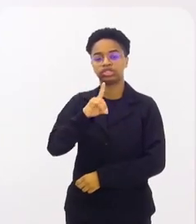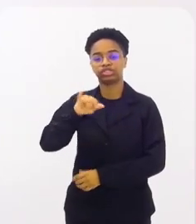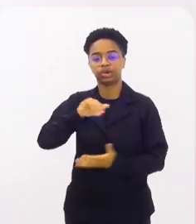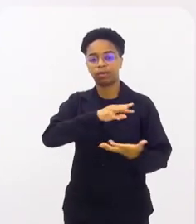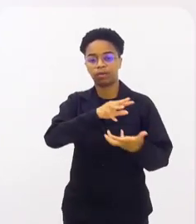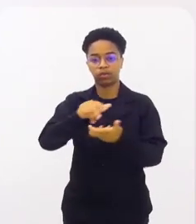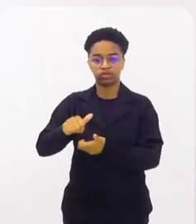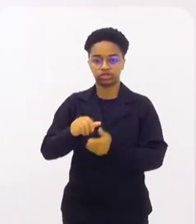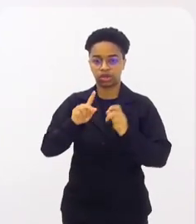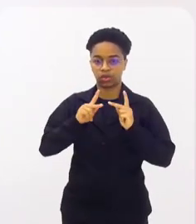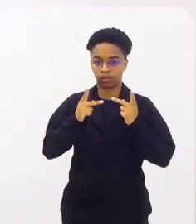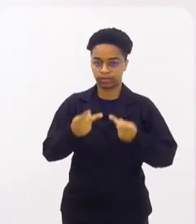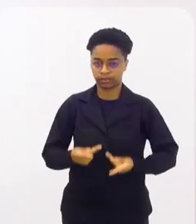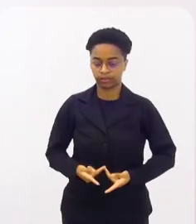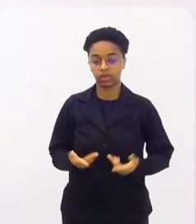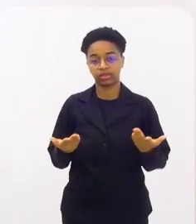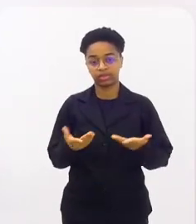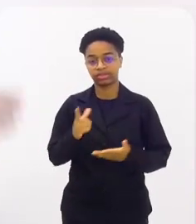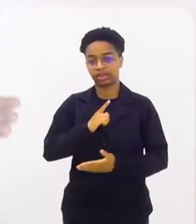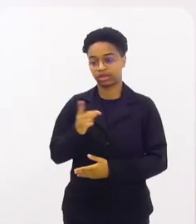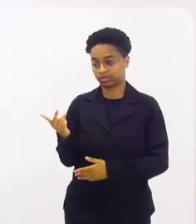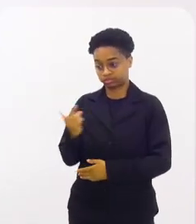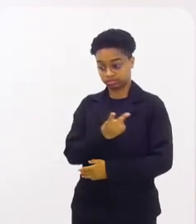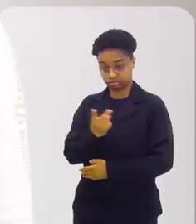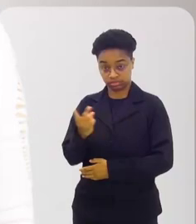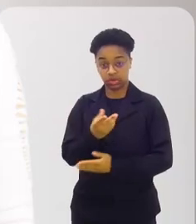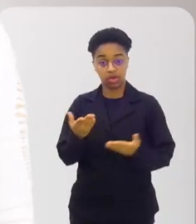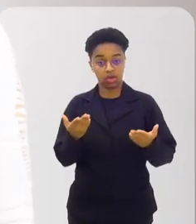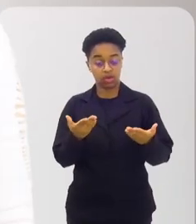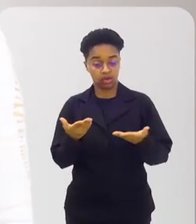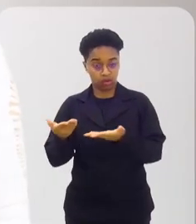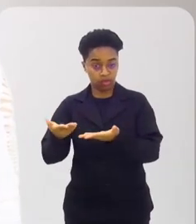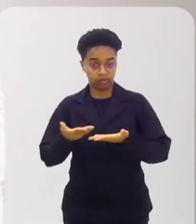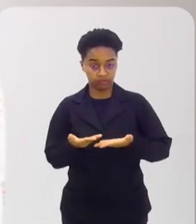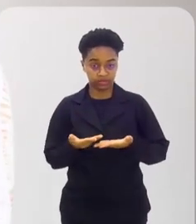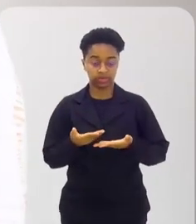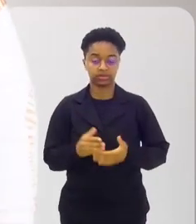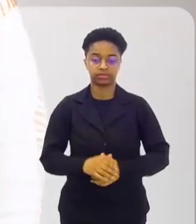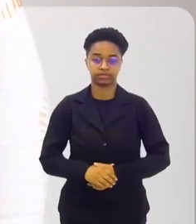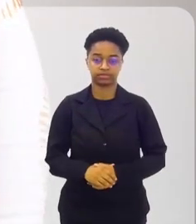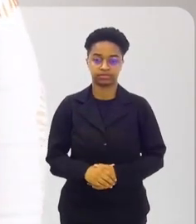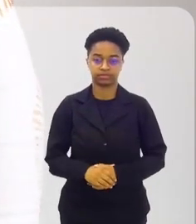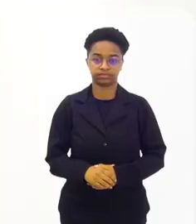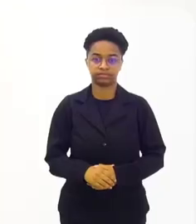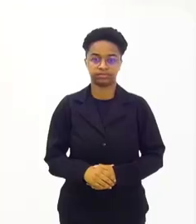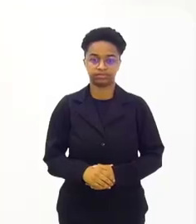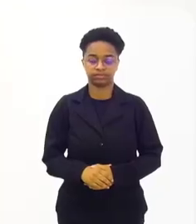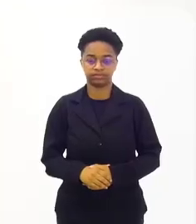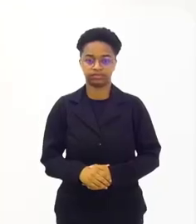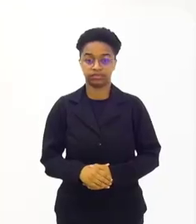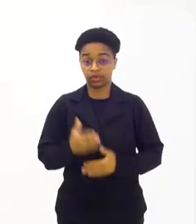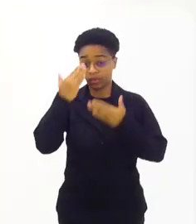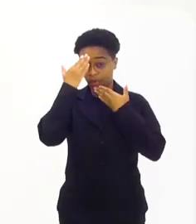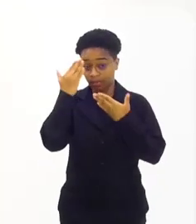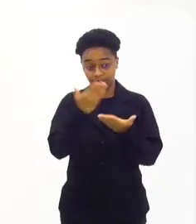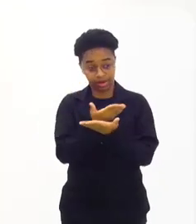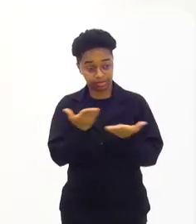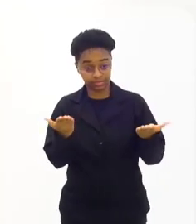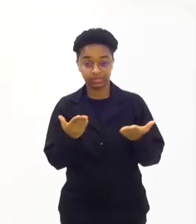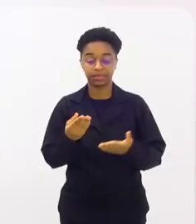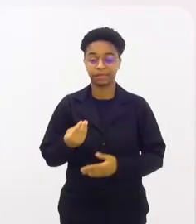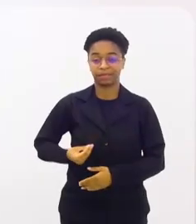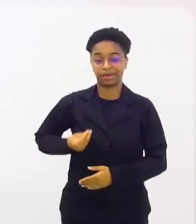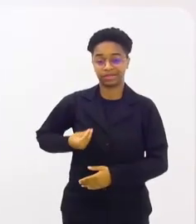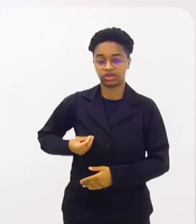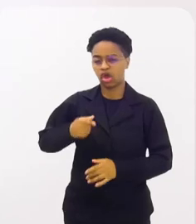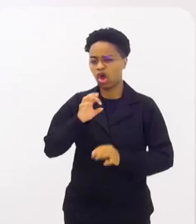Mundial Humanitário. Para isso, a deputada Renata Souza e também aqui a representante da Cruz Vermelha, Flávia Camilo Aires.